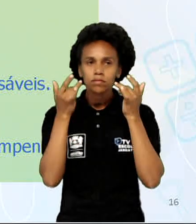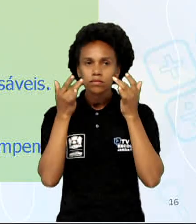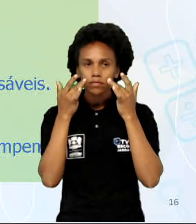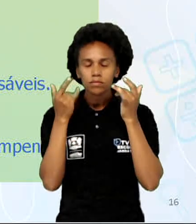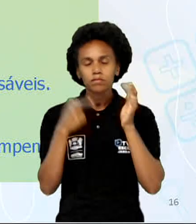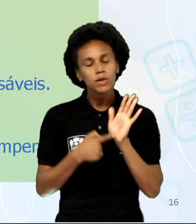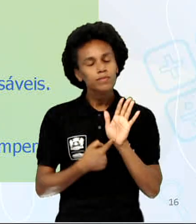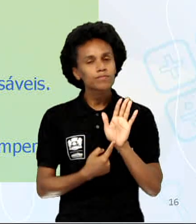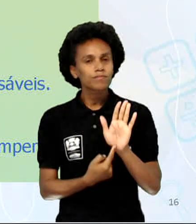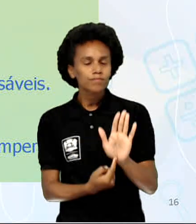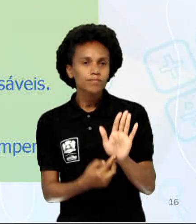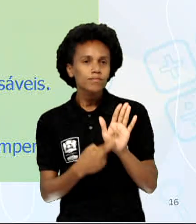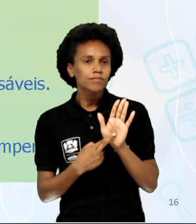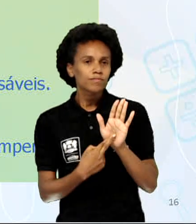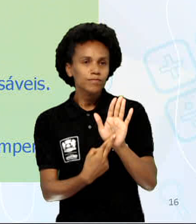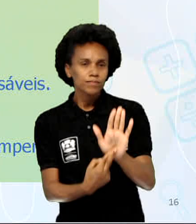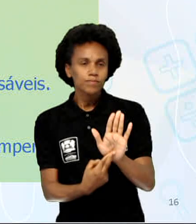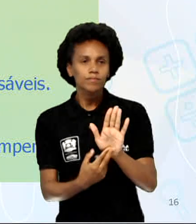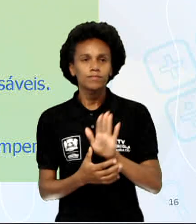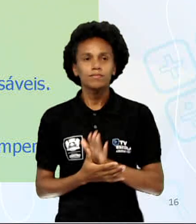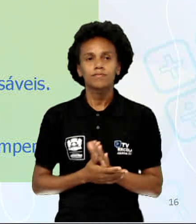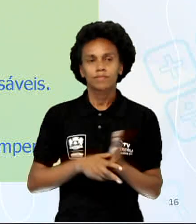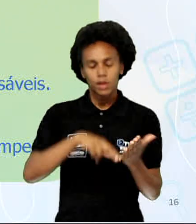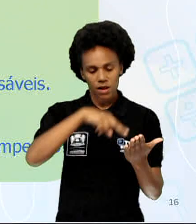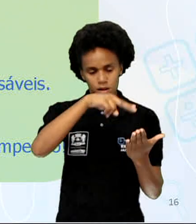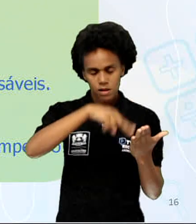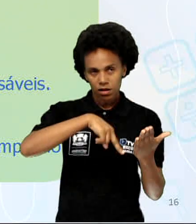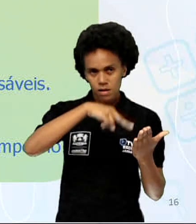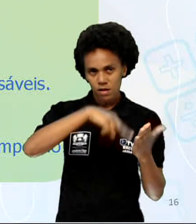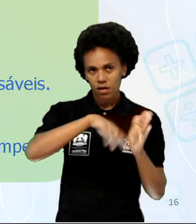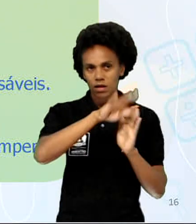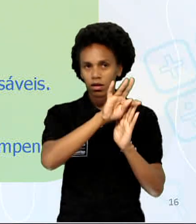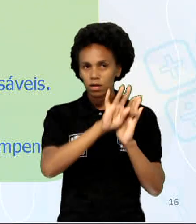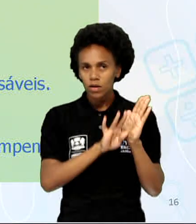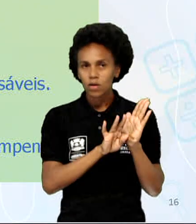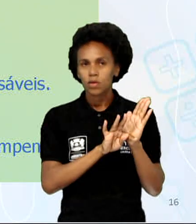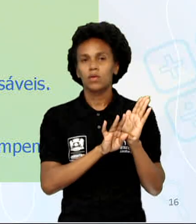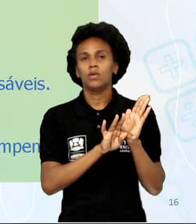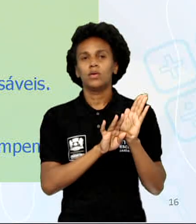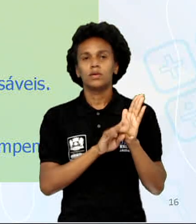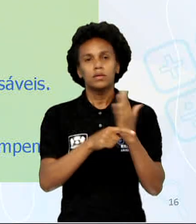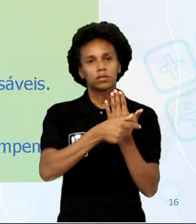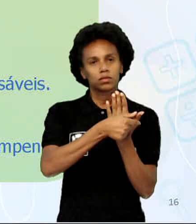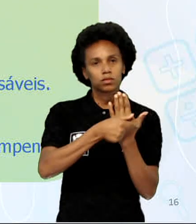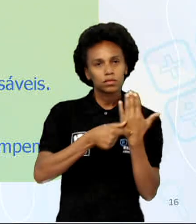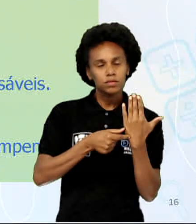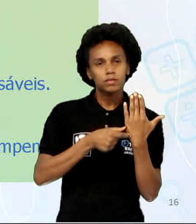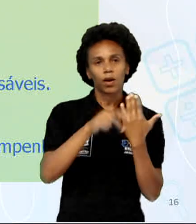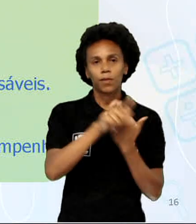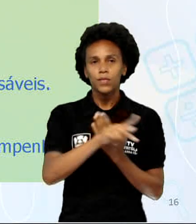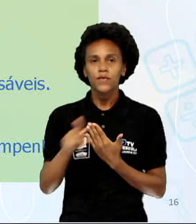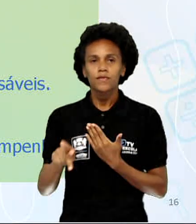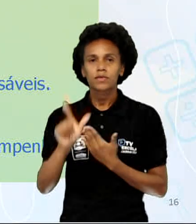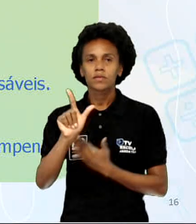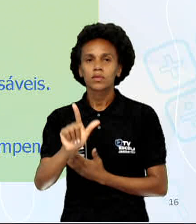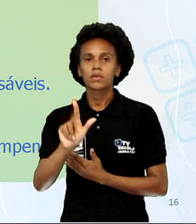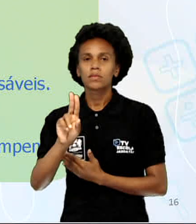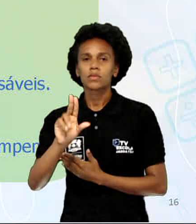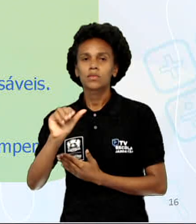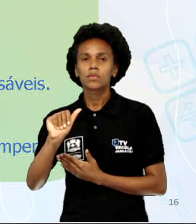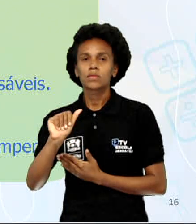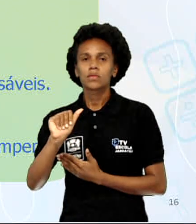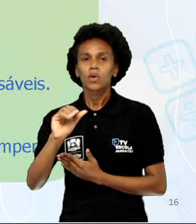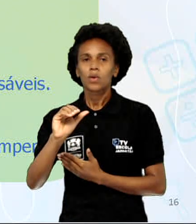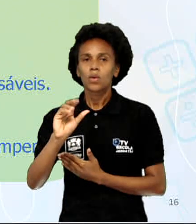do texto teatral adaptado pela professora Luciane Olendisky e produza uma cena inspirada nessa situação